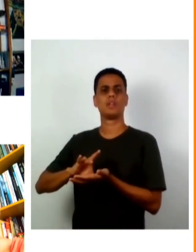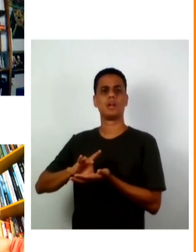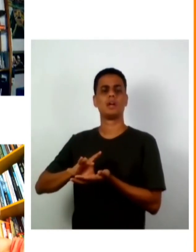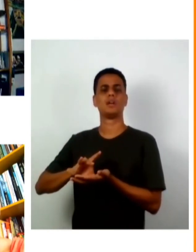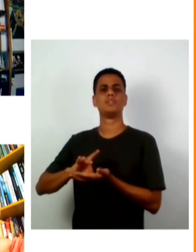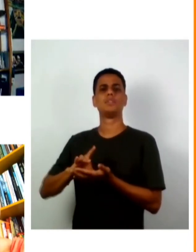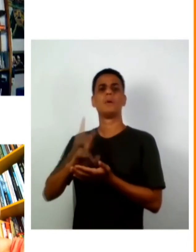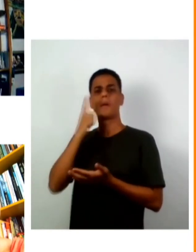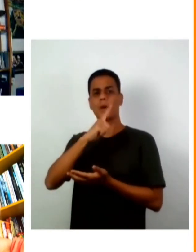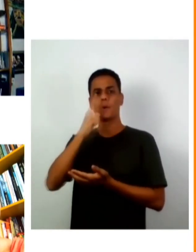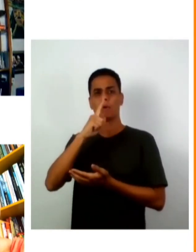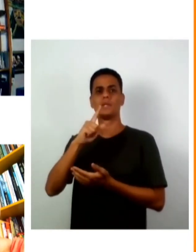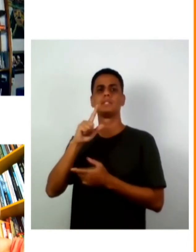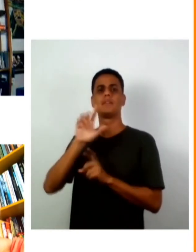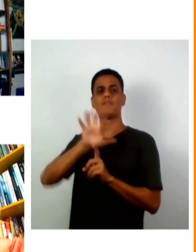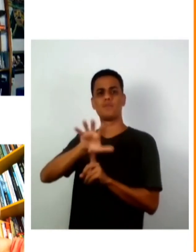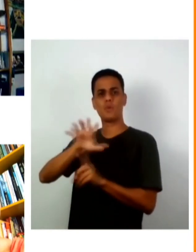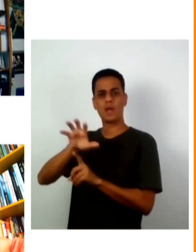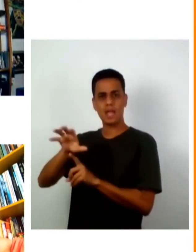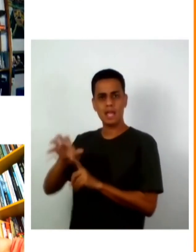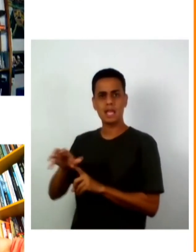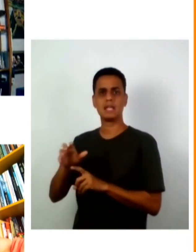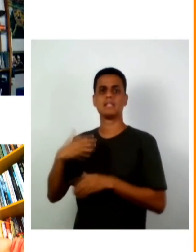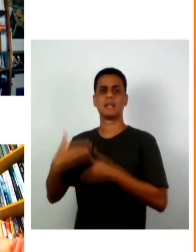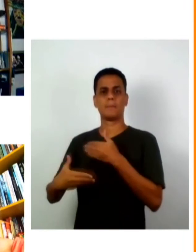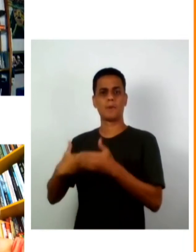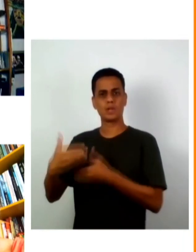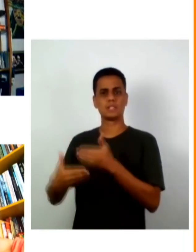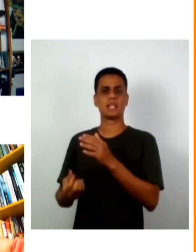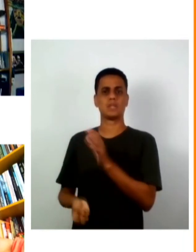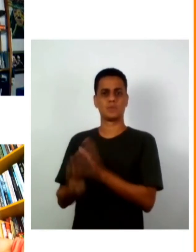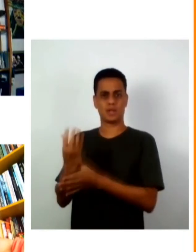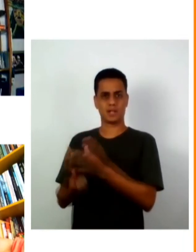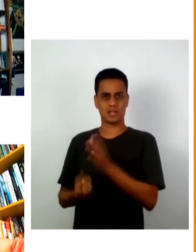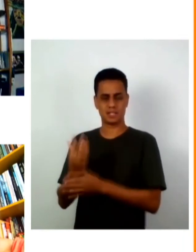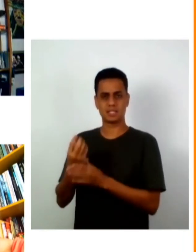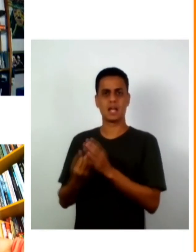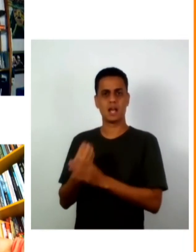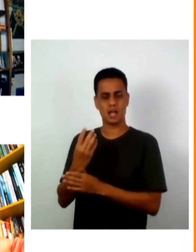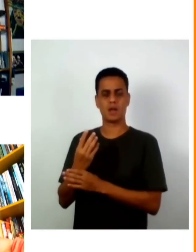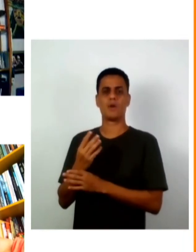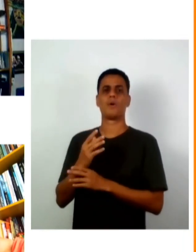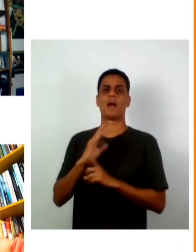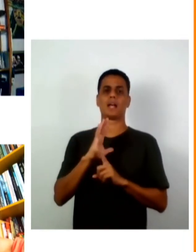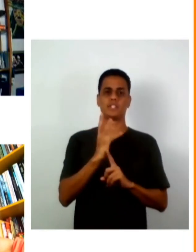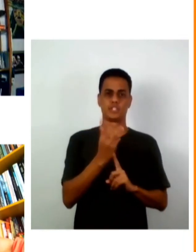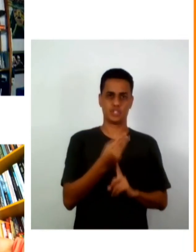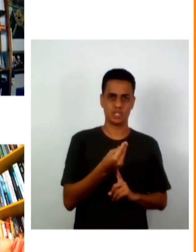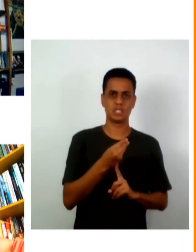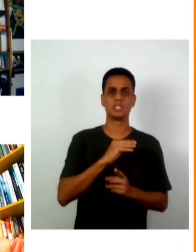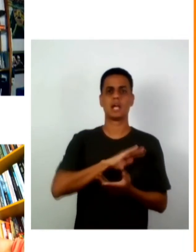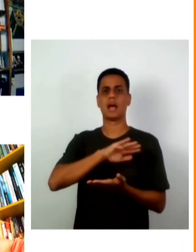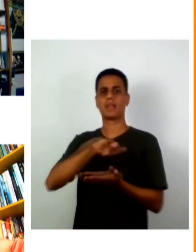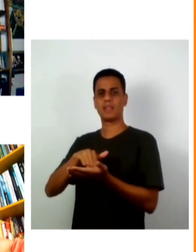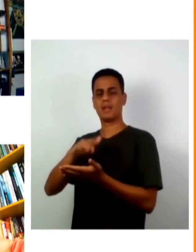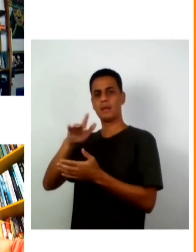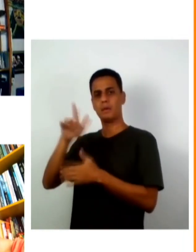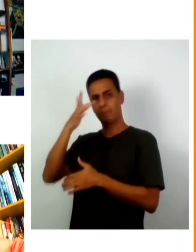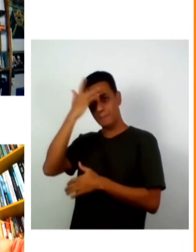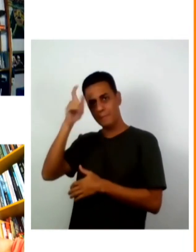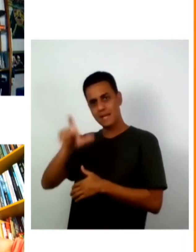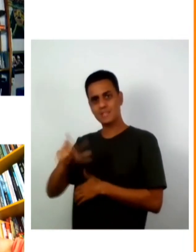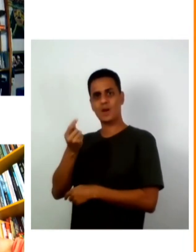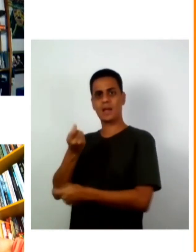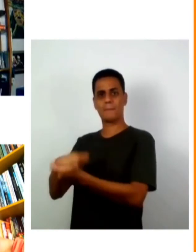interferência nos processos de criação desde o artista até o empreendedor ou até a forma como as